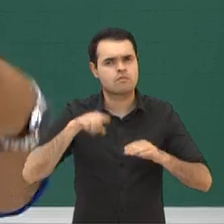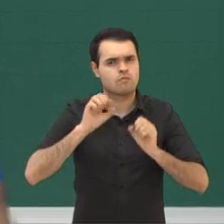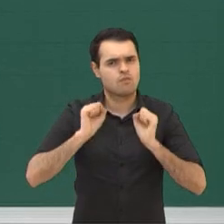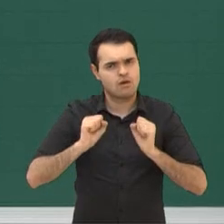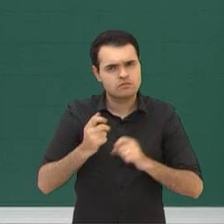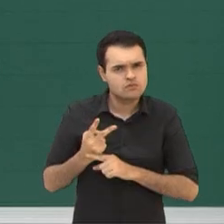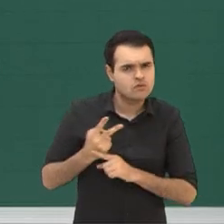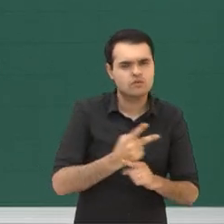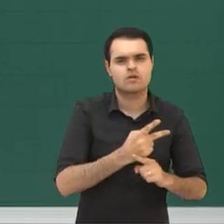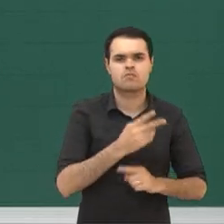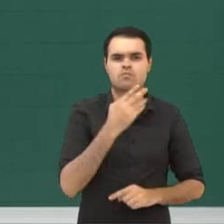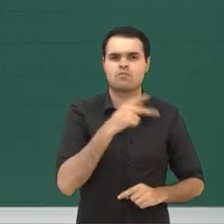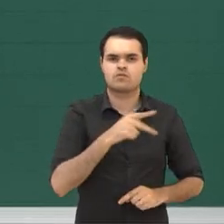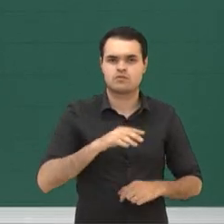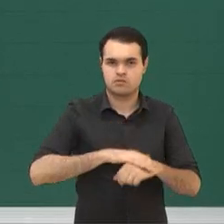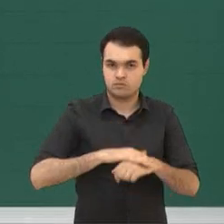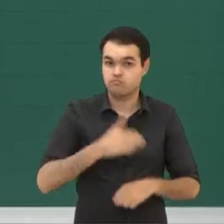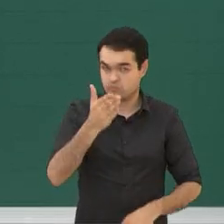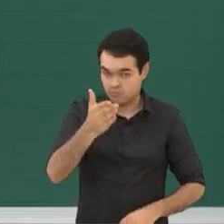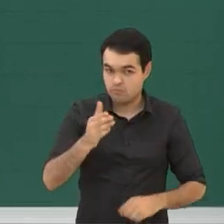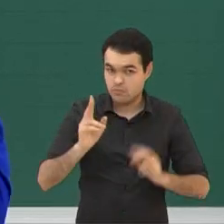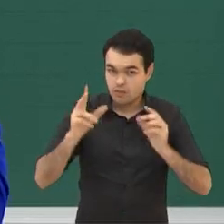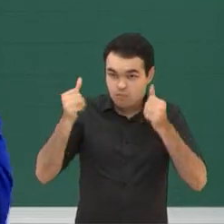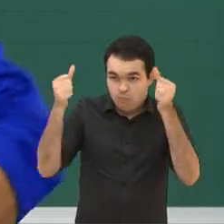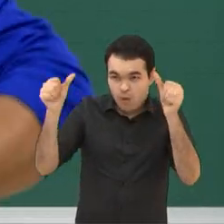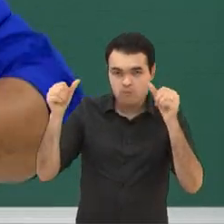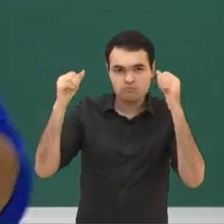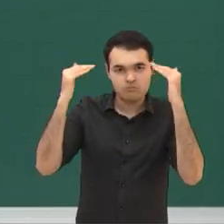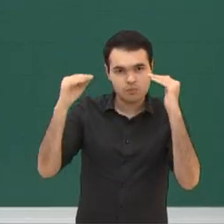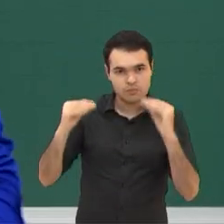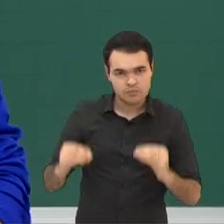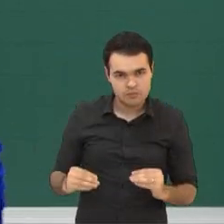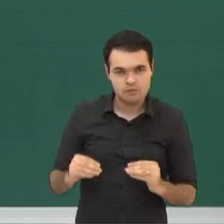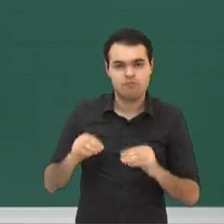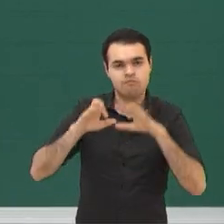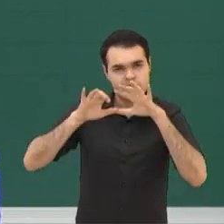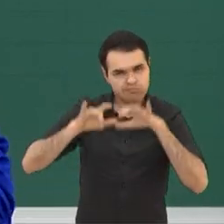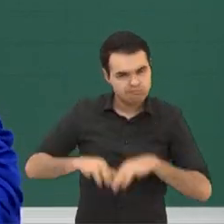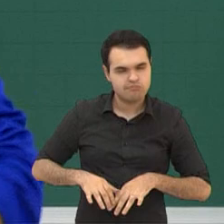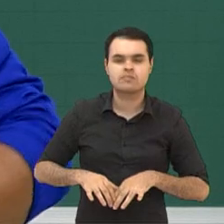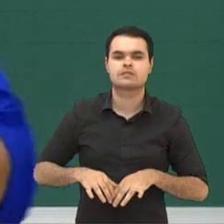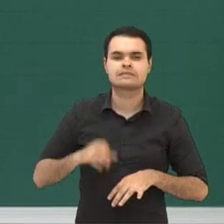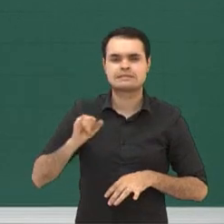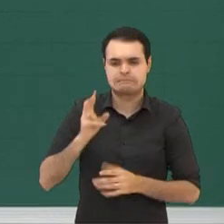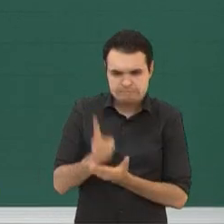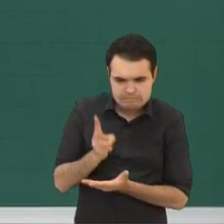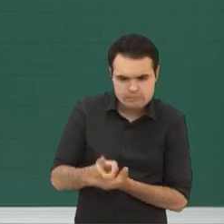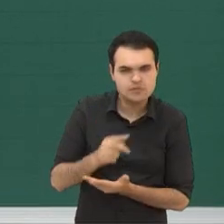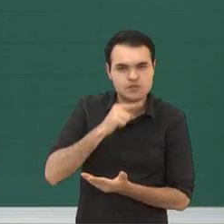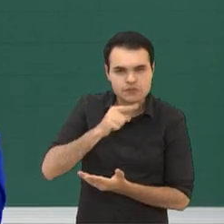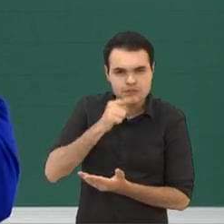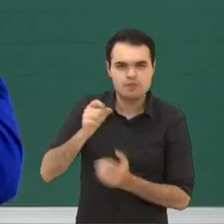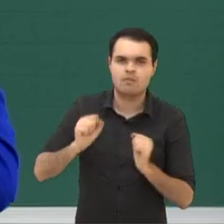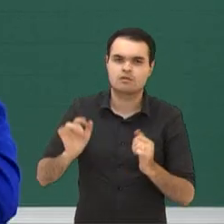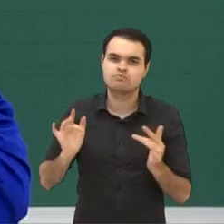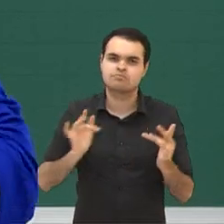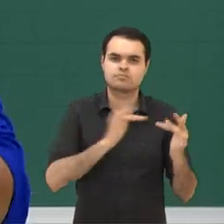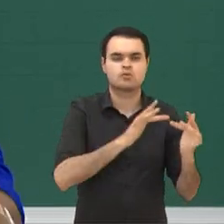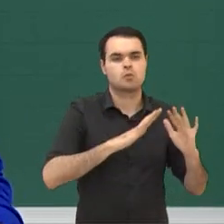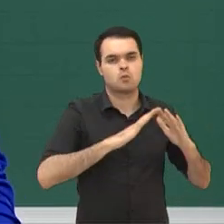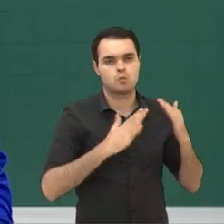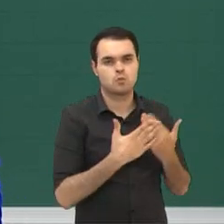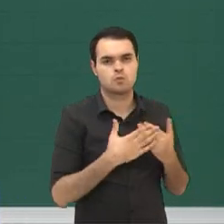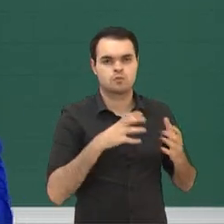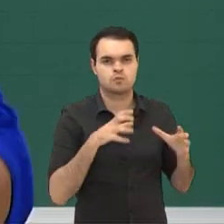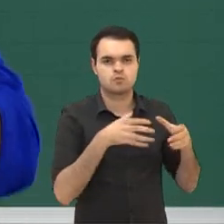contato com o professor deles dentro do próprio mural do Classroom, e se permanecer as dúvidas, então vocês podem procurar a sua escola,